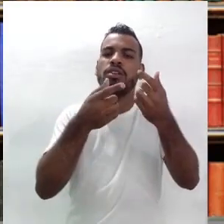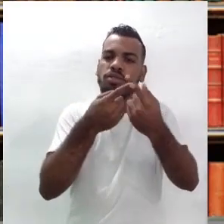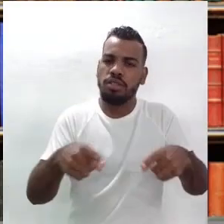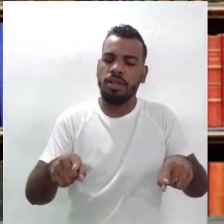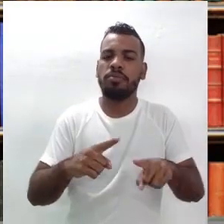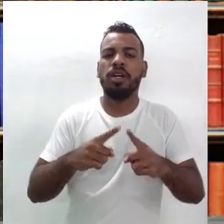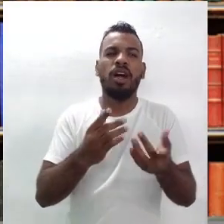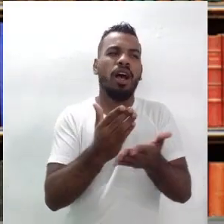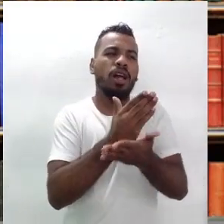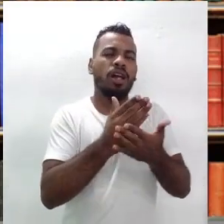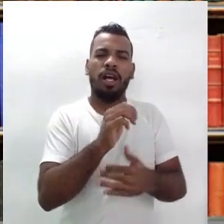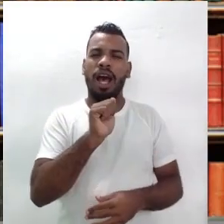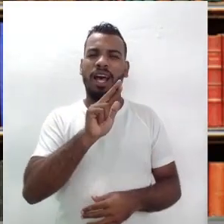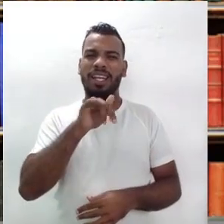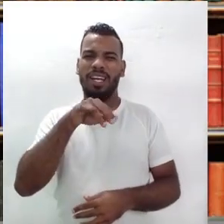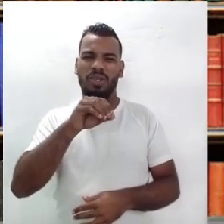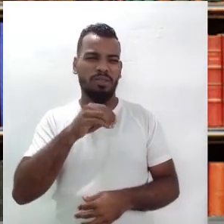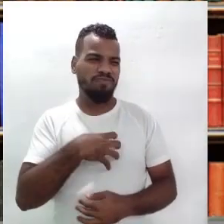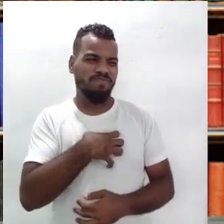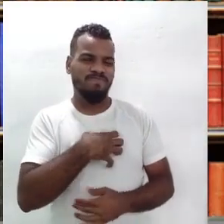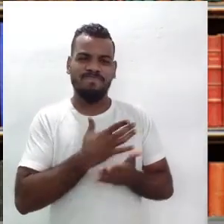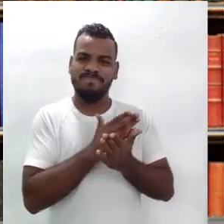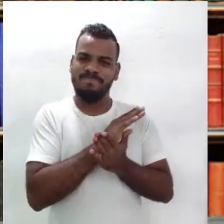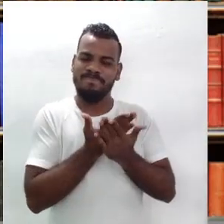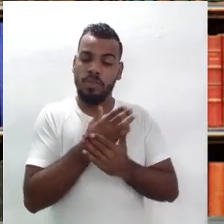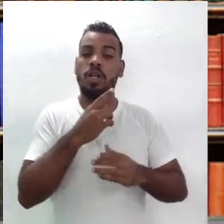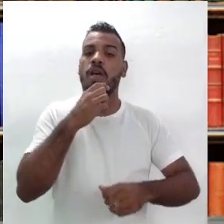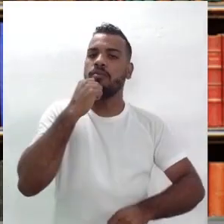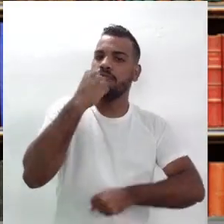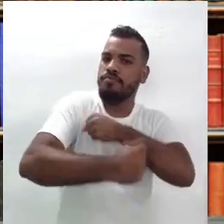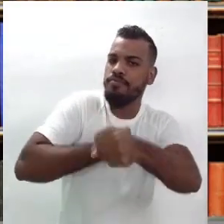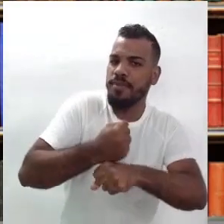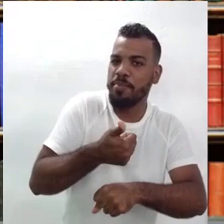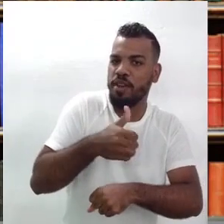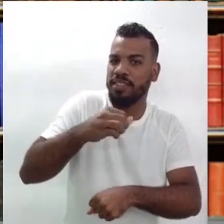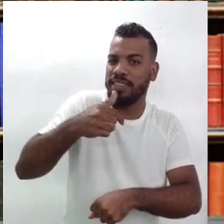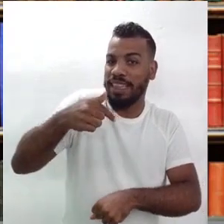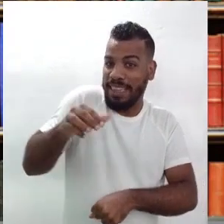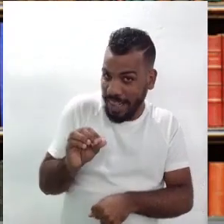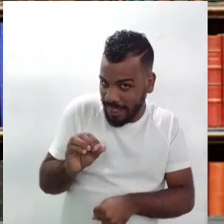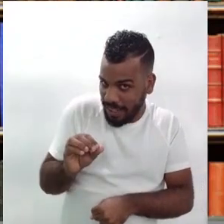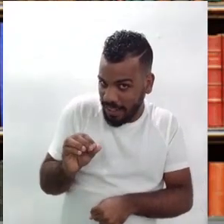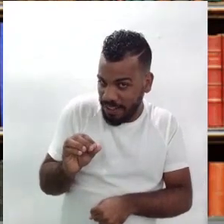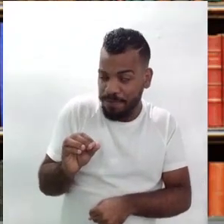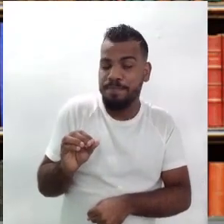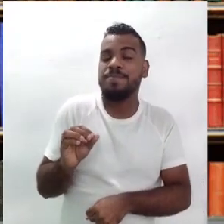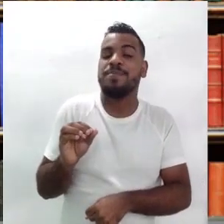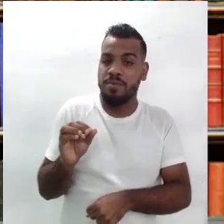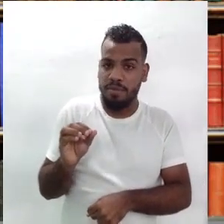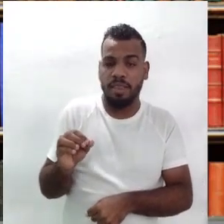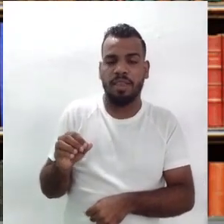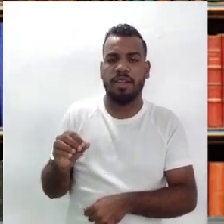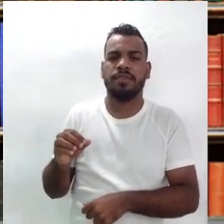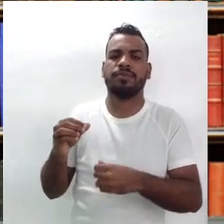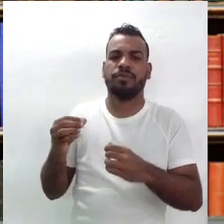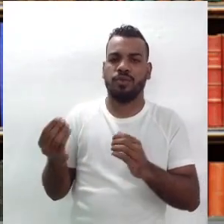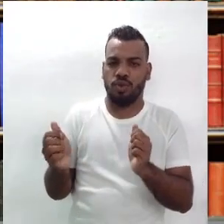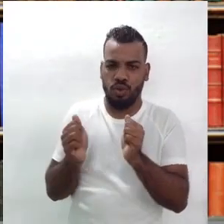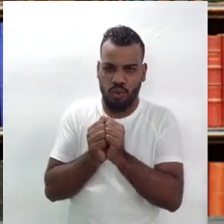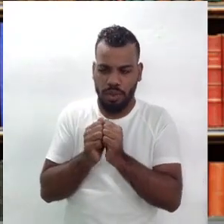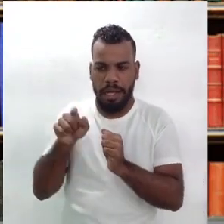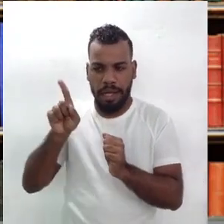agradou muito aos olhos de Ariano Suassona. É tanto que, no ano seguinte, ele, com o compositor Antônio